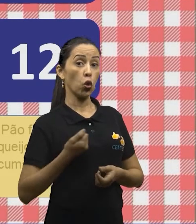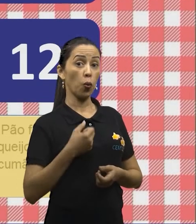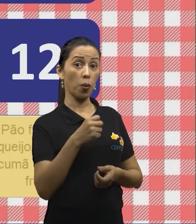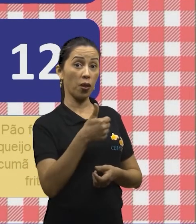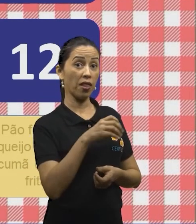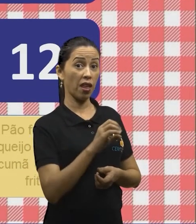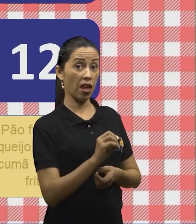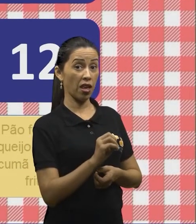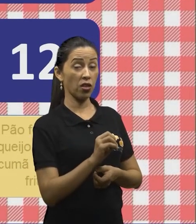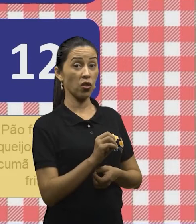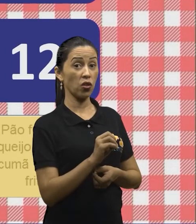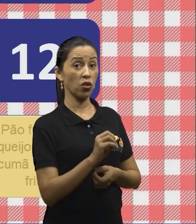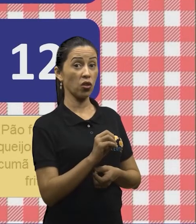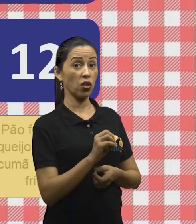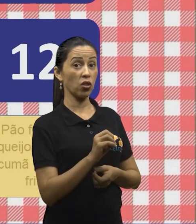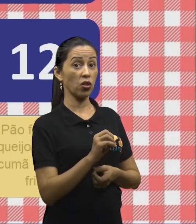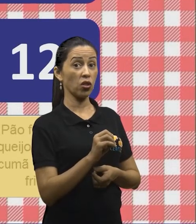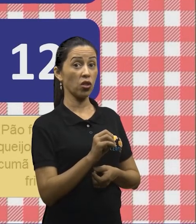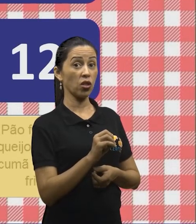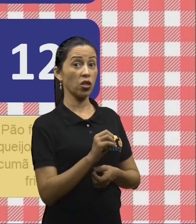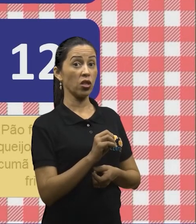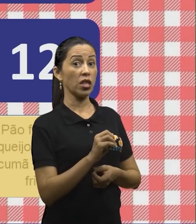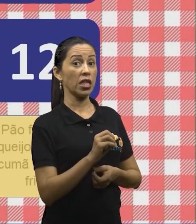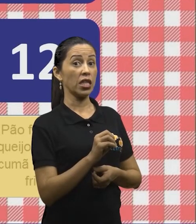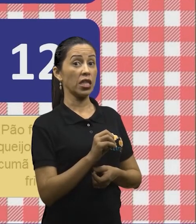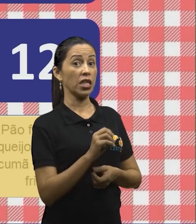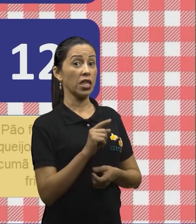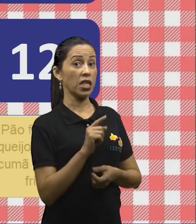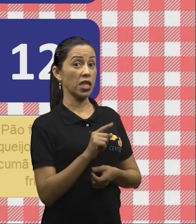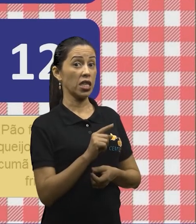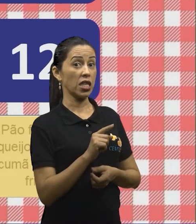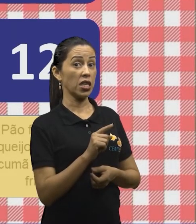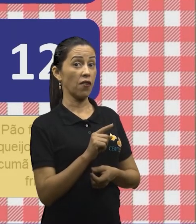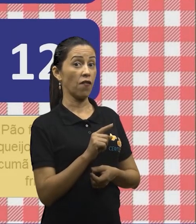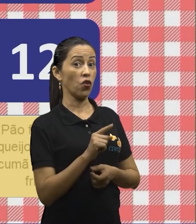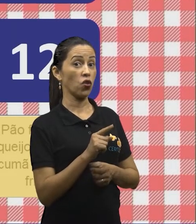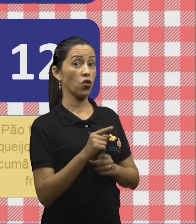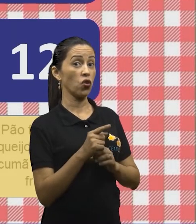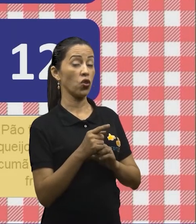É uma rica fonte de calorias e carboidratos. 1.